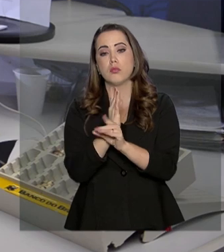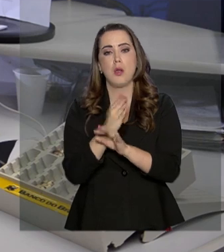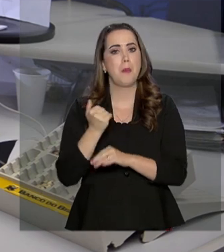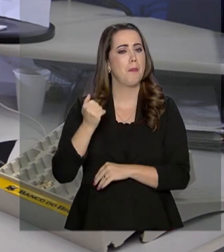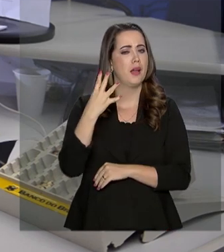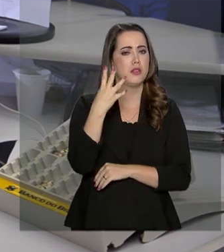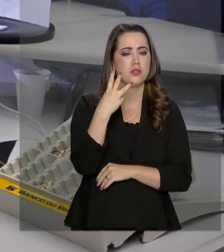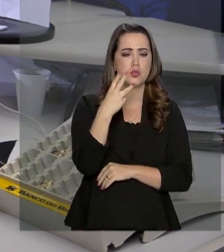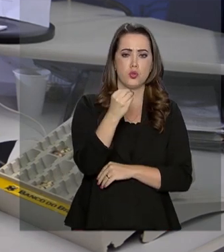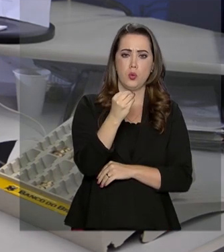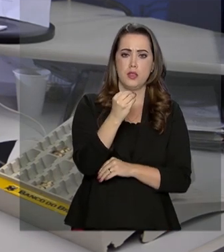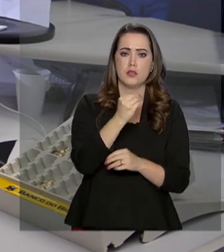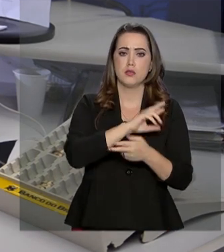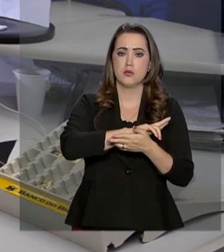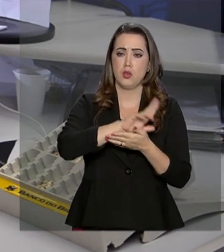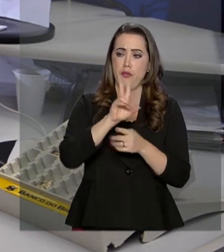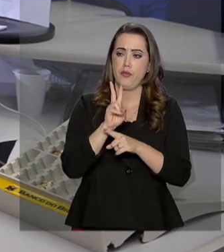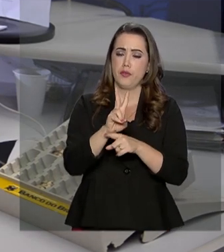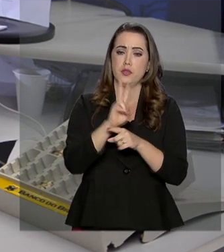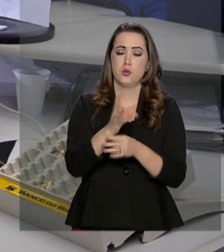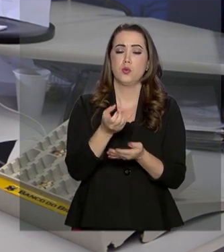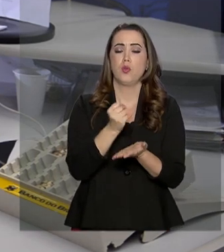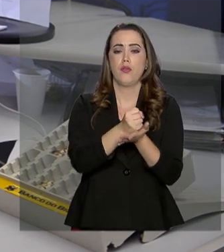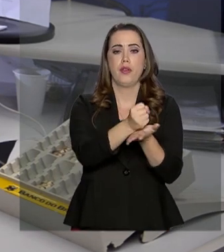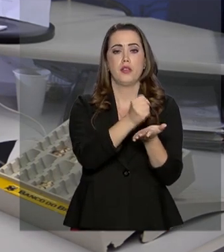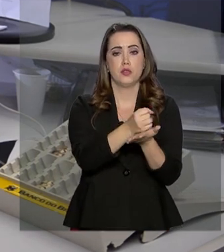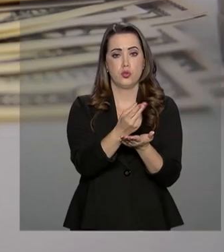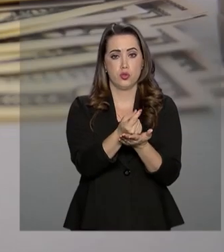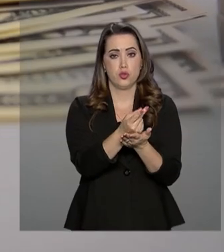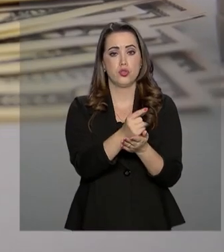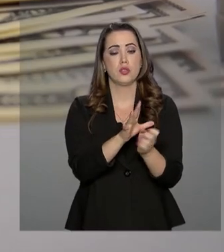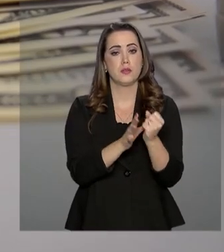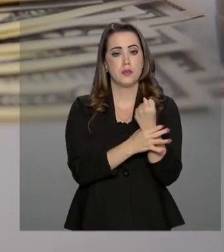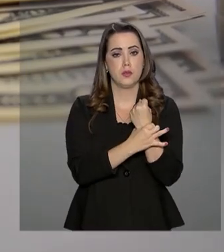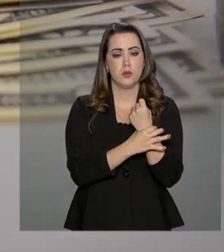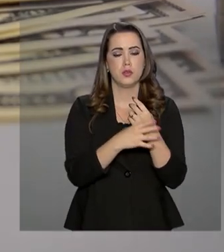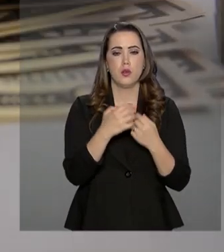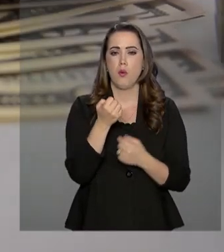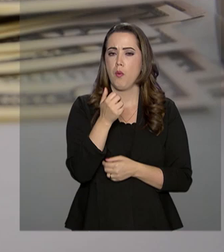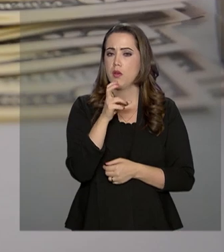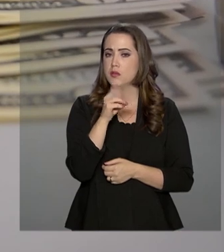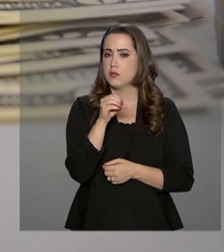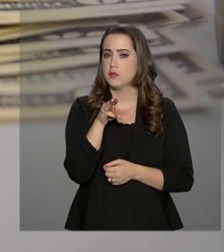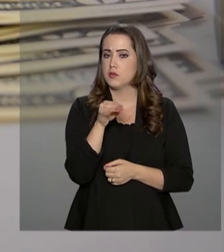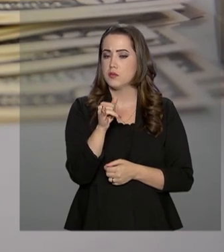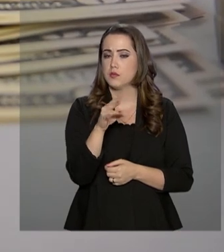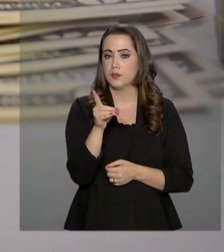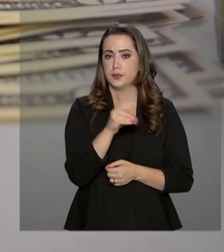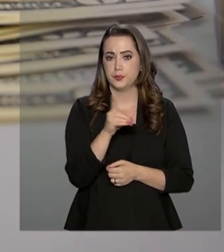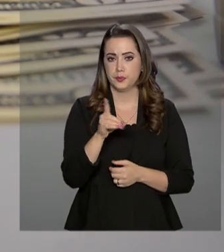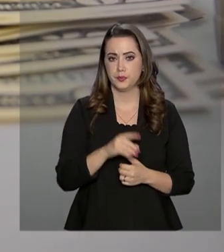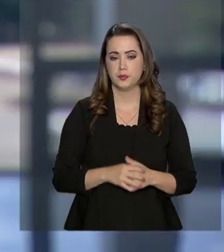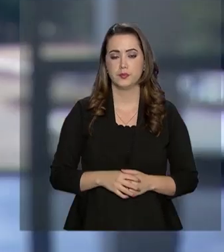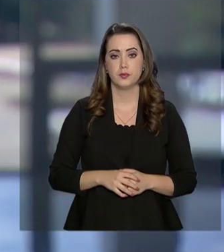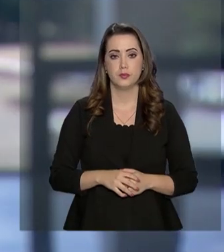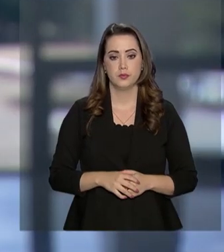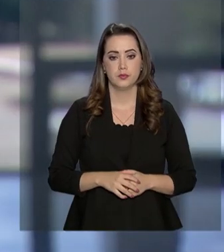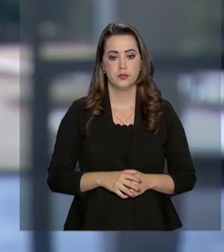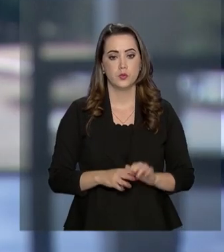financiamentos, doações e garantias, que somam quase 50 bilhões de dólares.